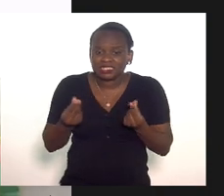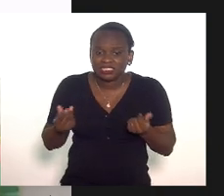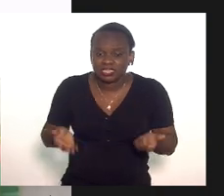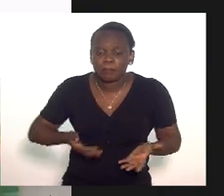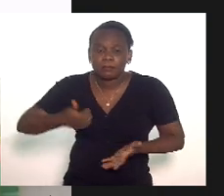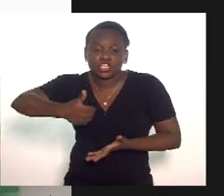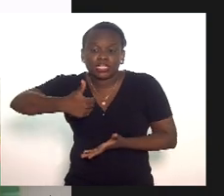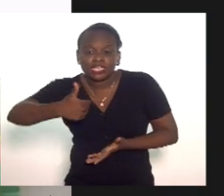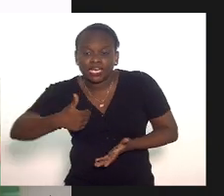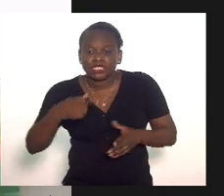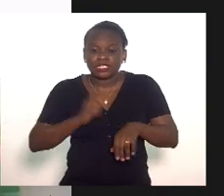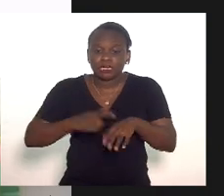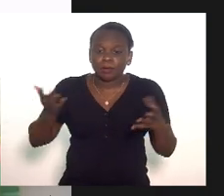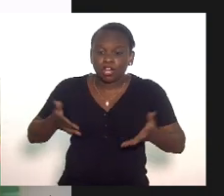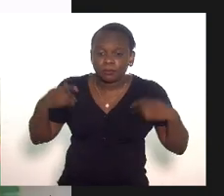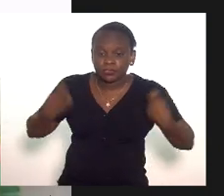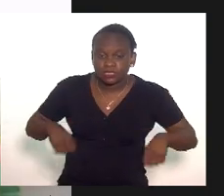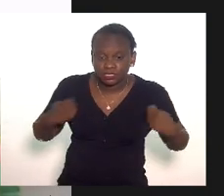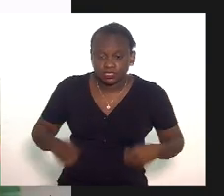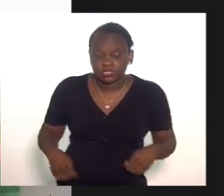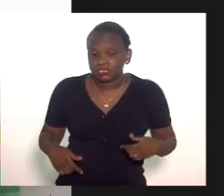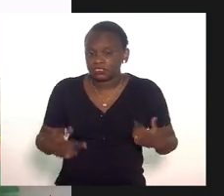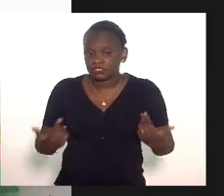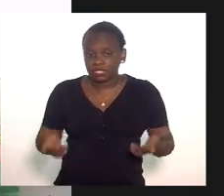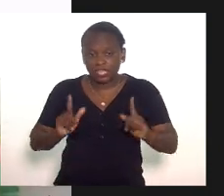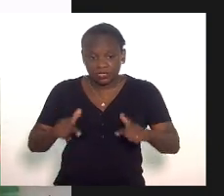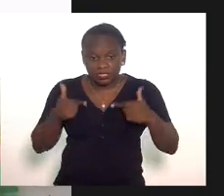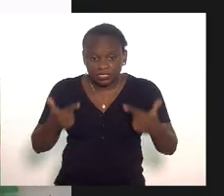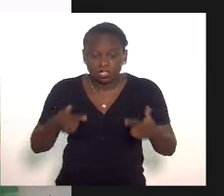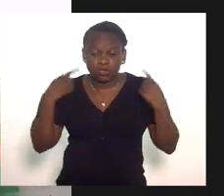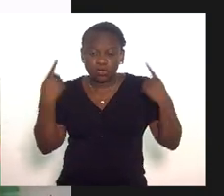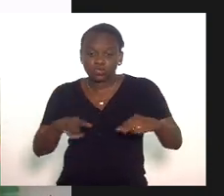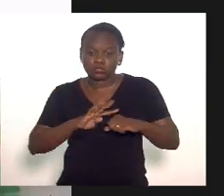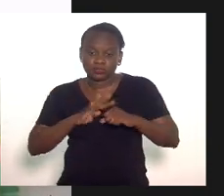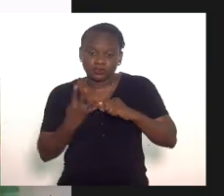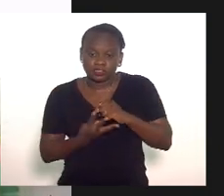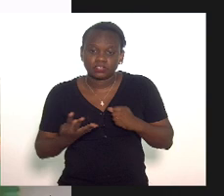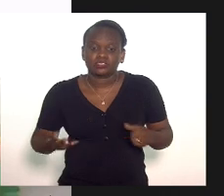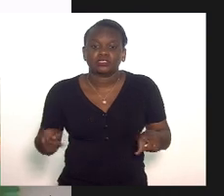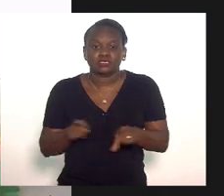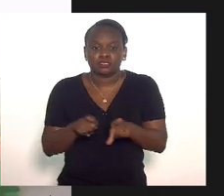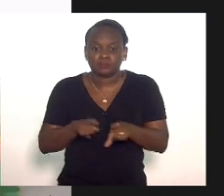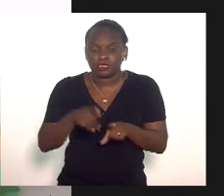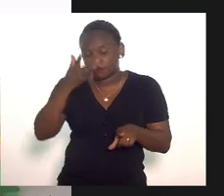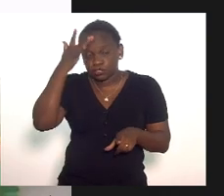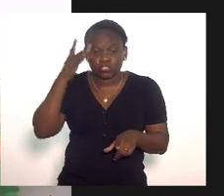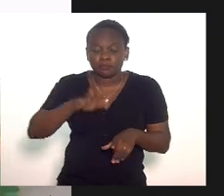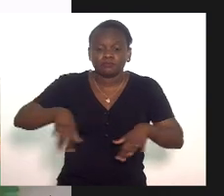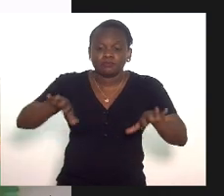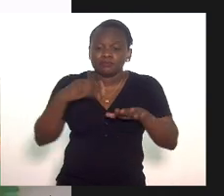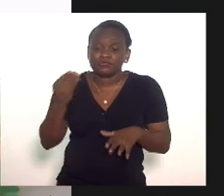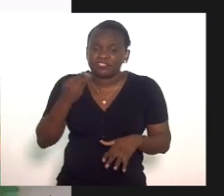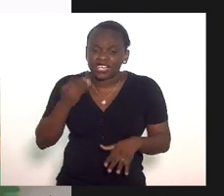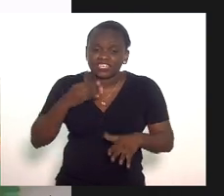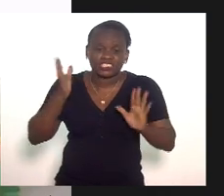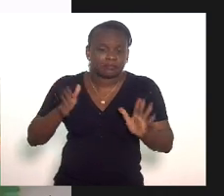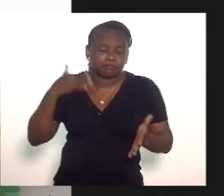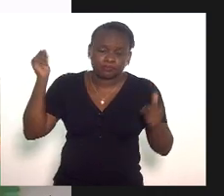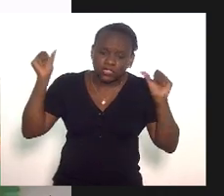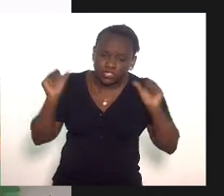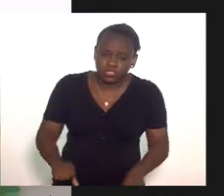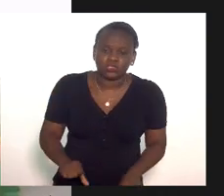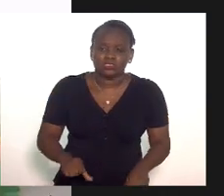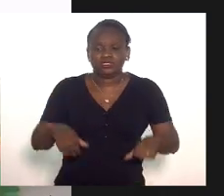prioridades que esse momento deveria ter de ação contra o Covid e vulnerabiliza ainda mais a